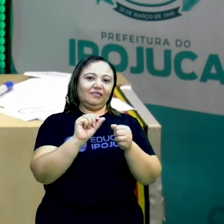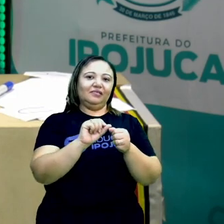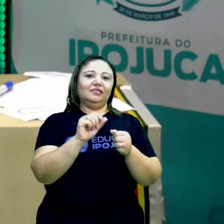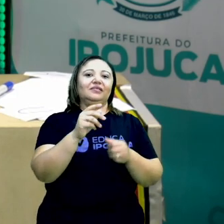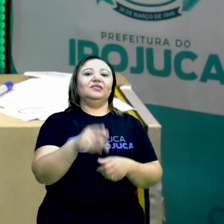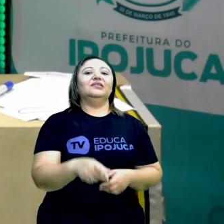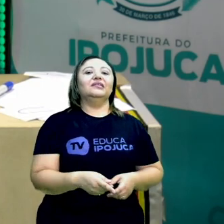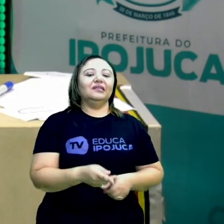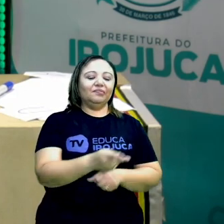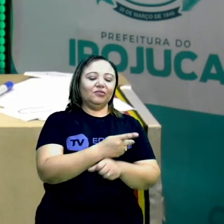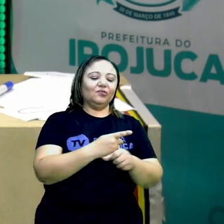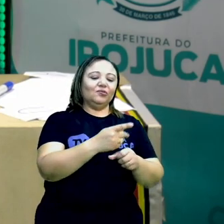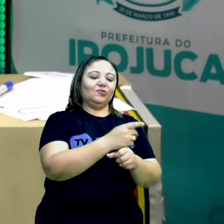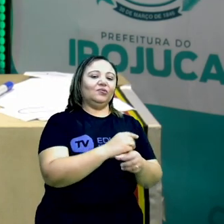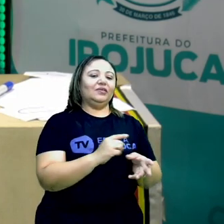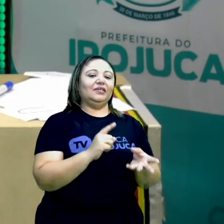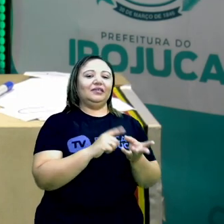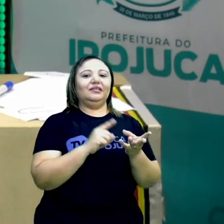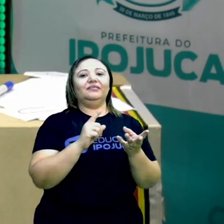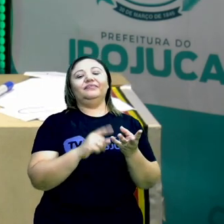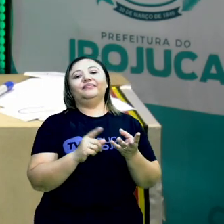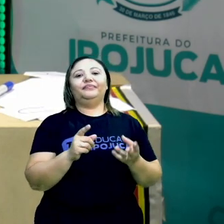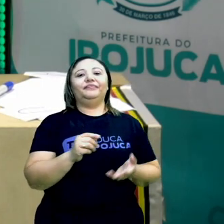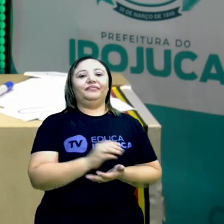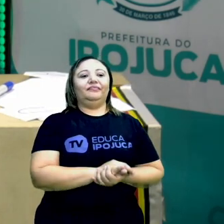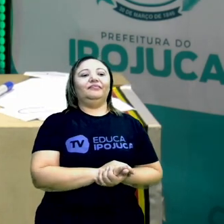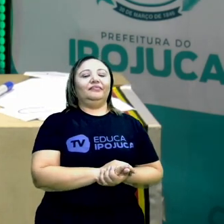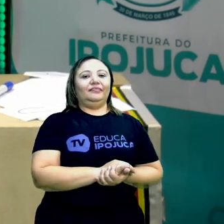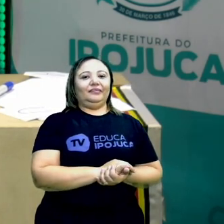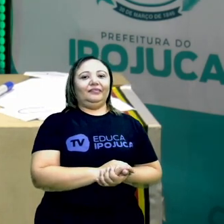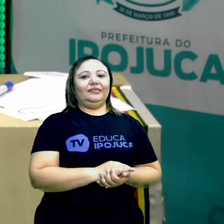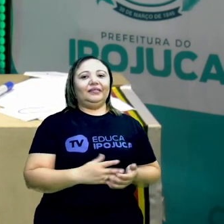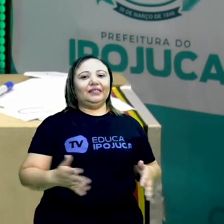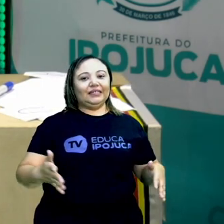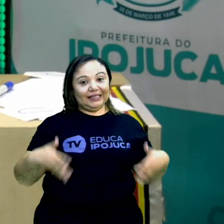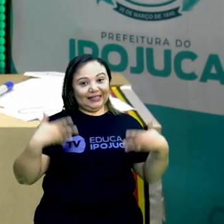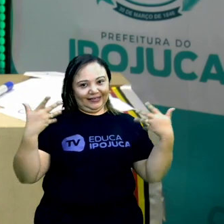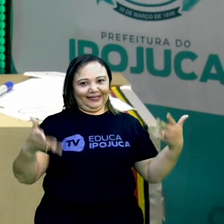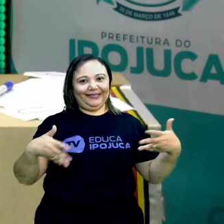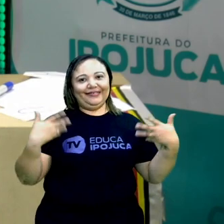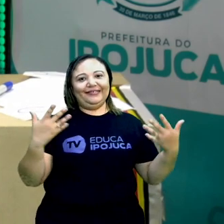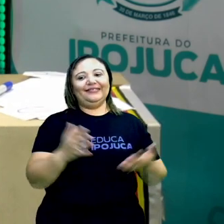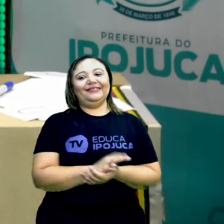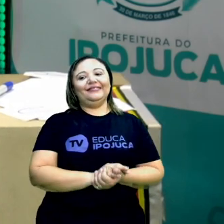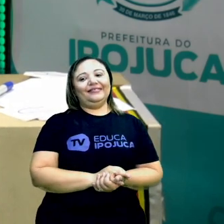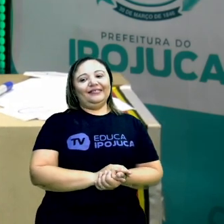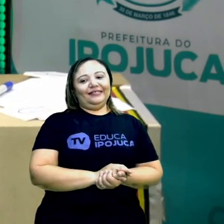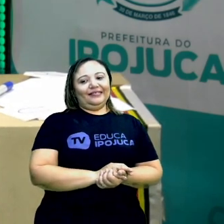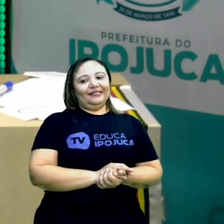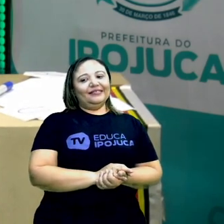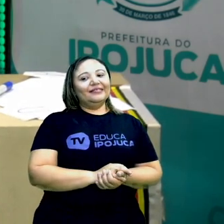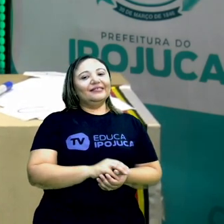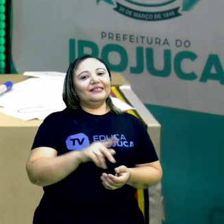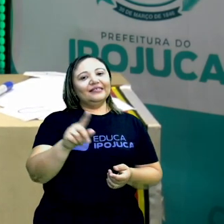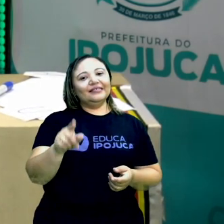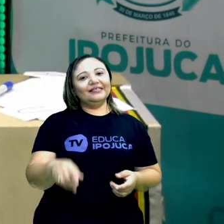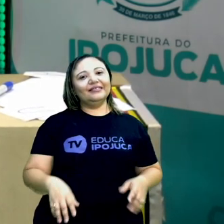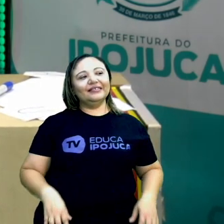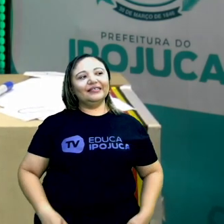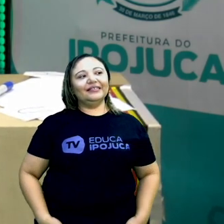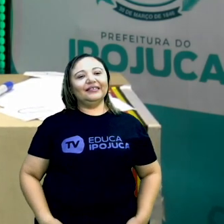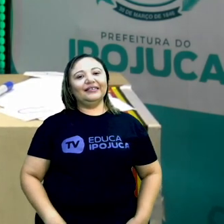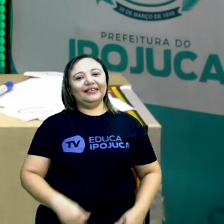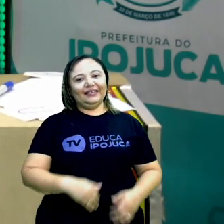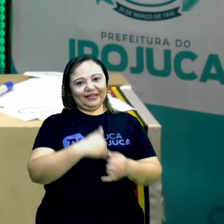a caça às vogais. Eu sei que vai ser muito divertido, tá ok? E divirtam-se muito,